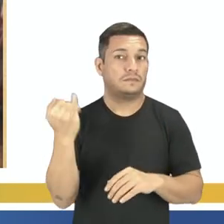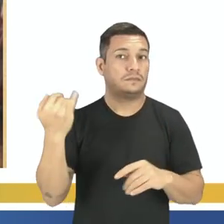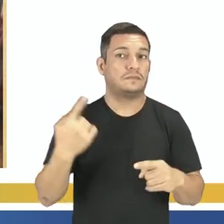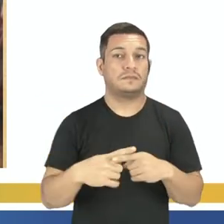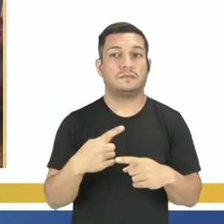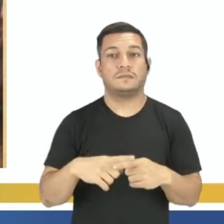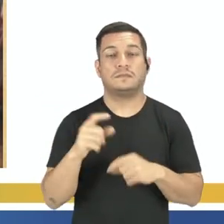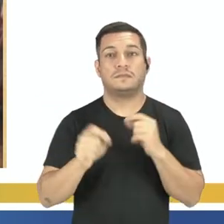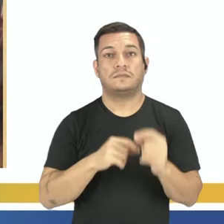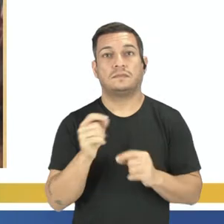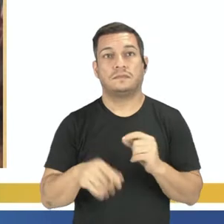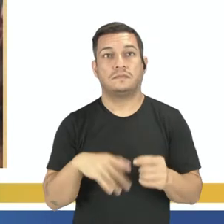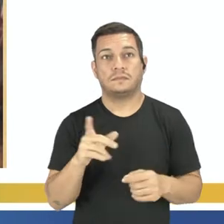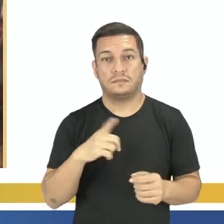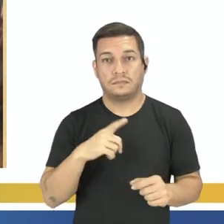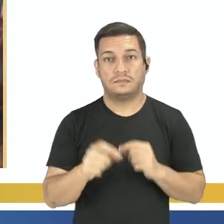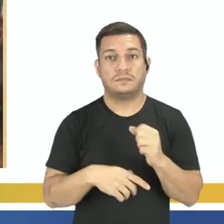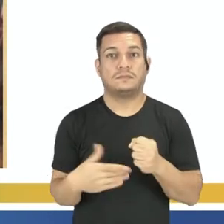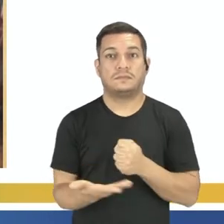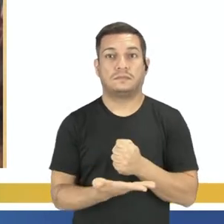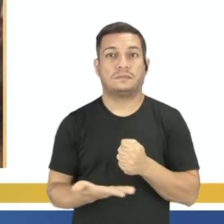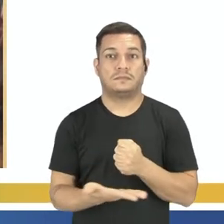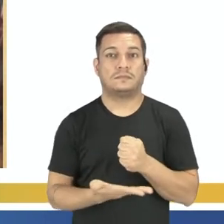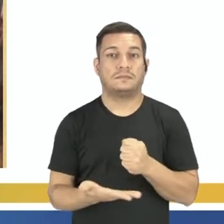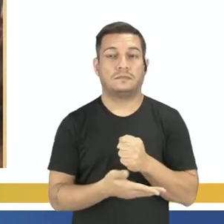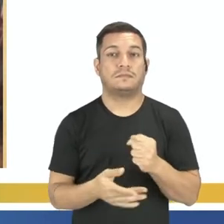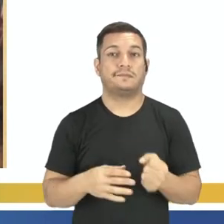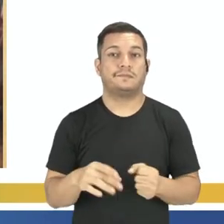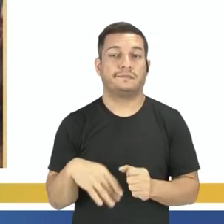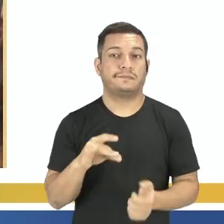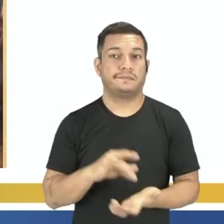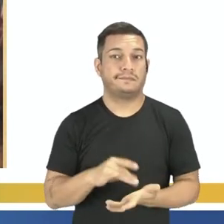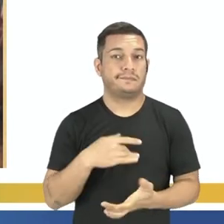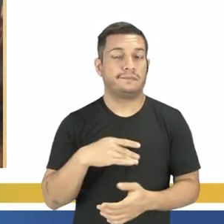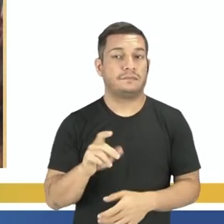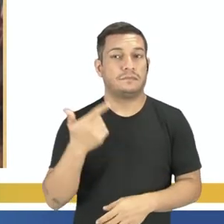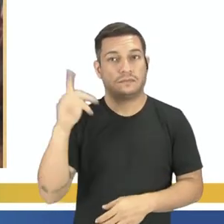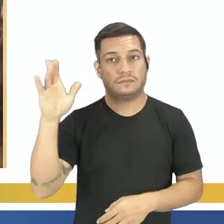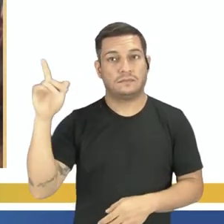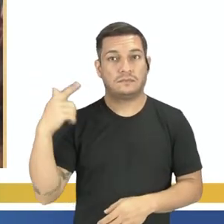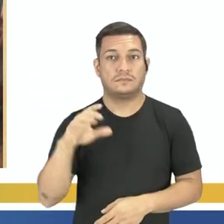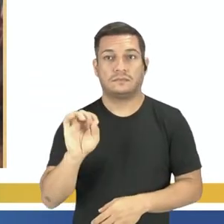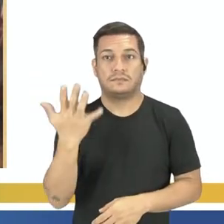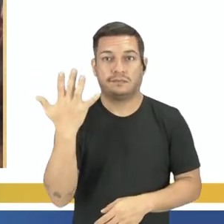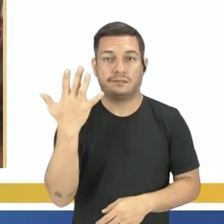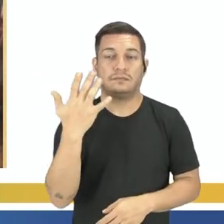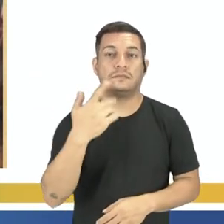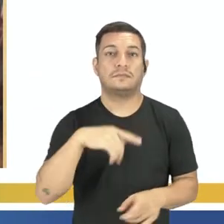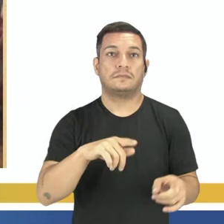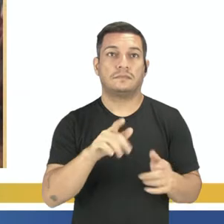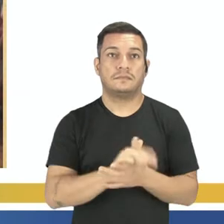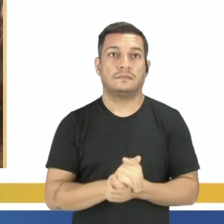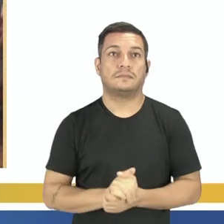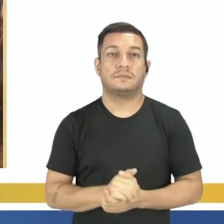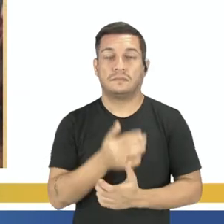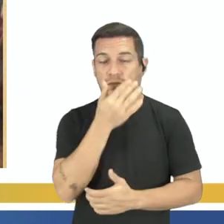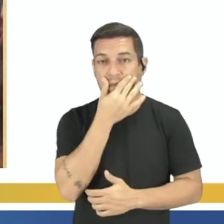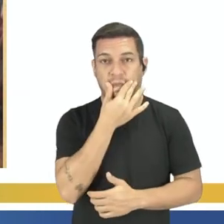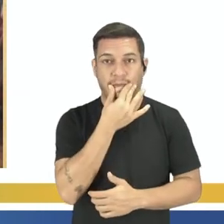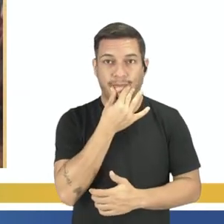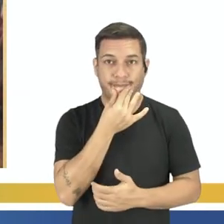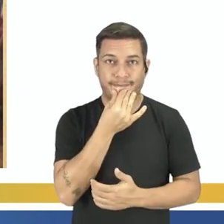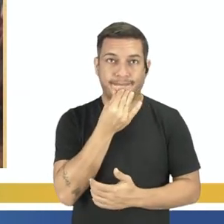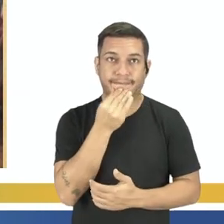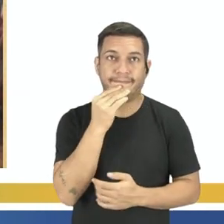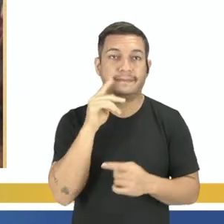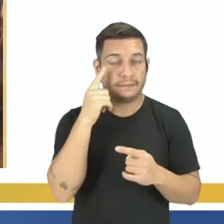porque ele fornece uma base muito sólida para outros acontecimentos. Então a gente vai ir para os antecedentes. Então olha ali no material